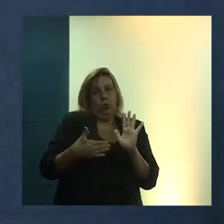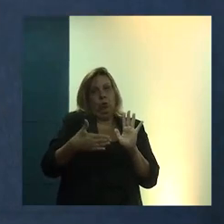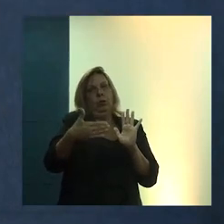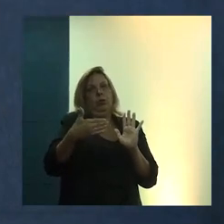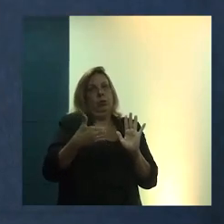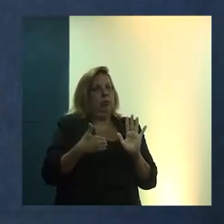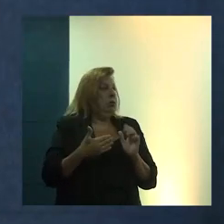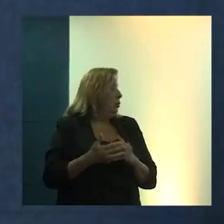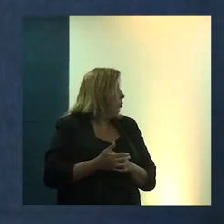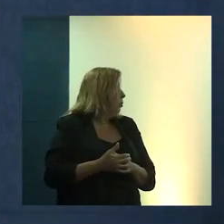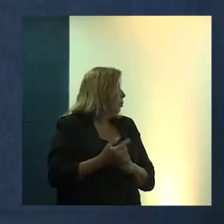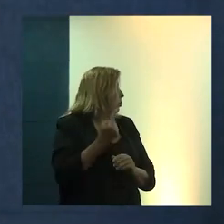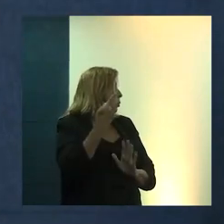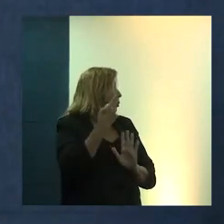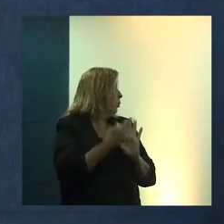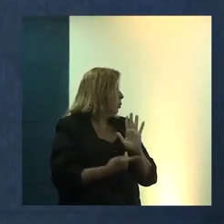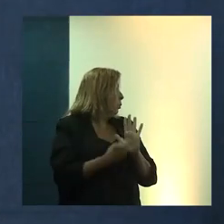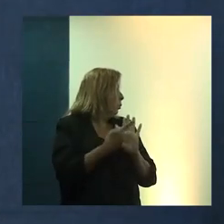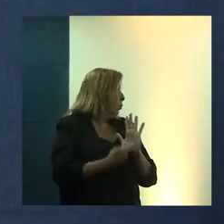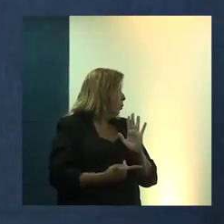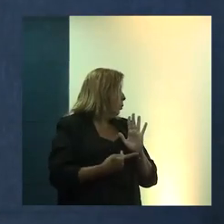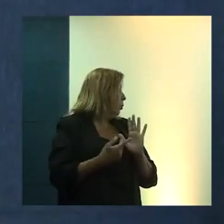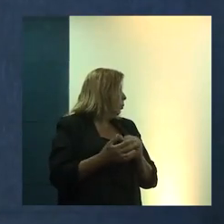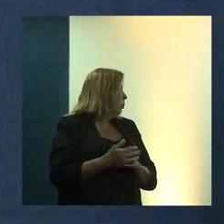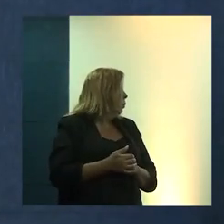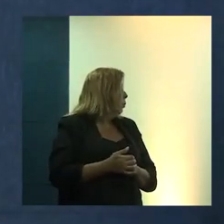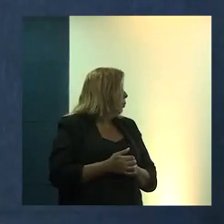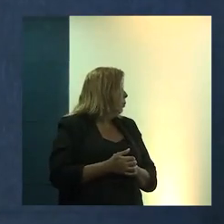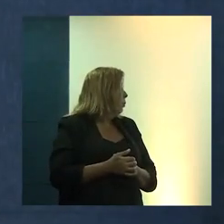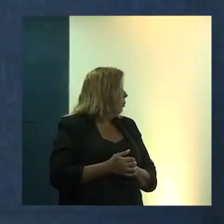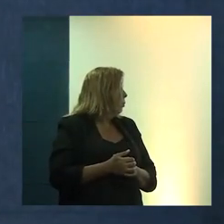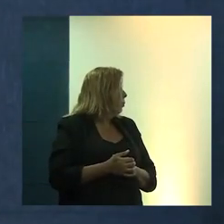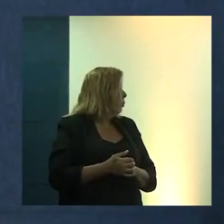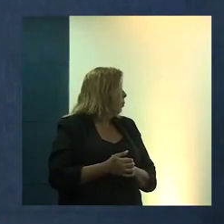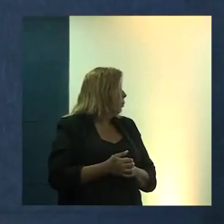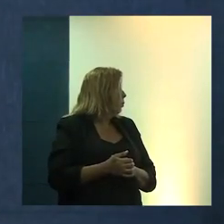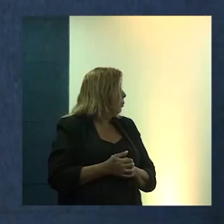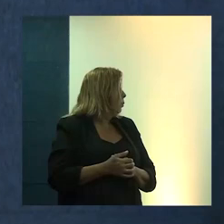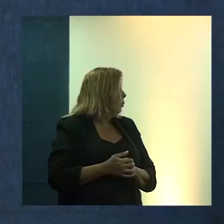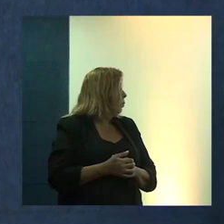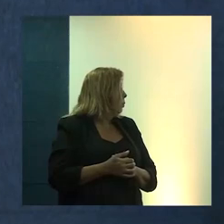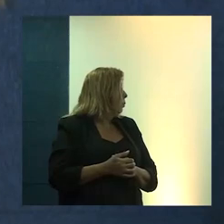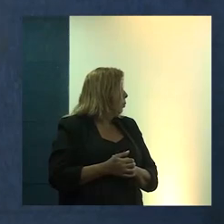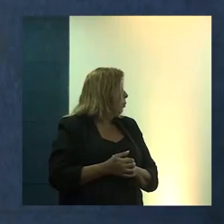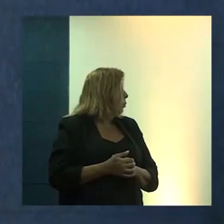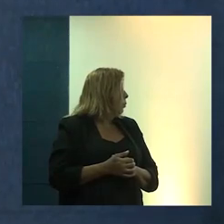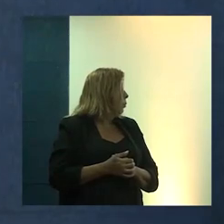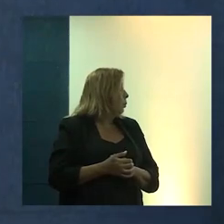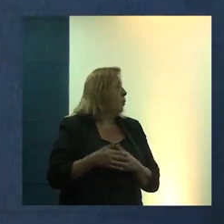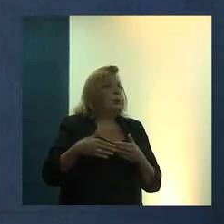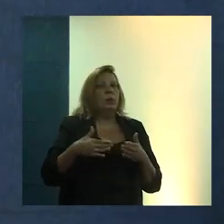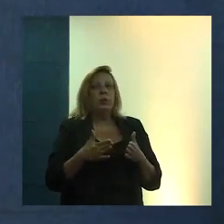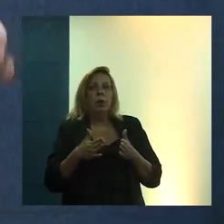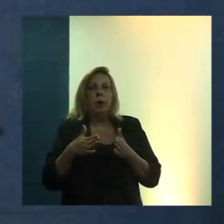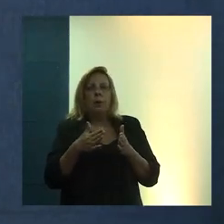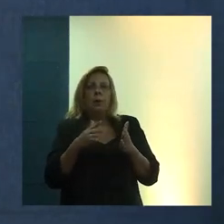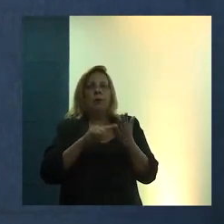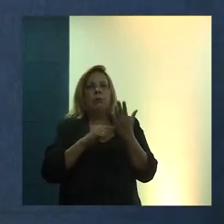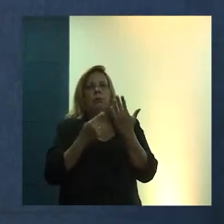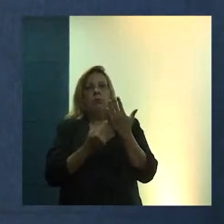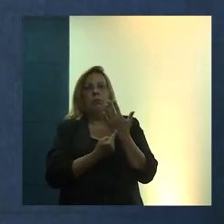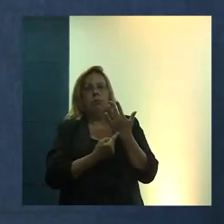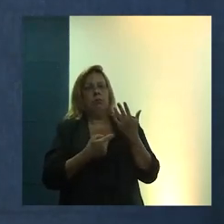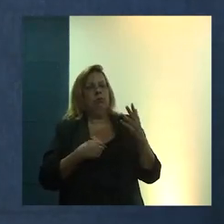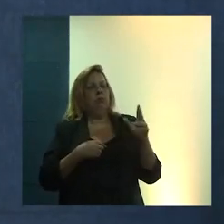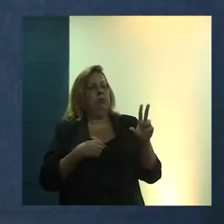isso aqui é um projeto de mobilidade, um caminho que virou uma escadaria feita com